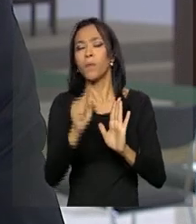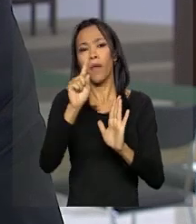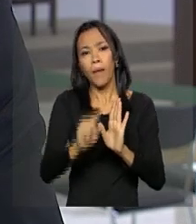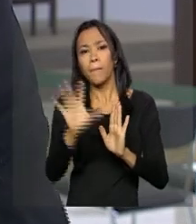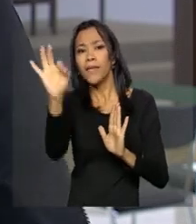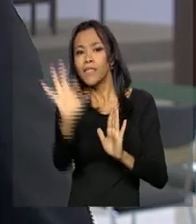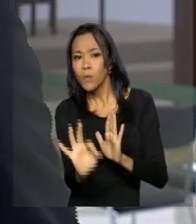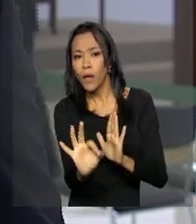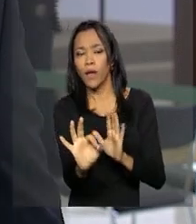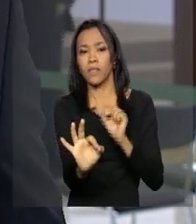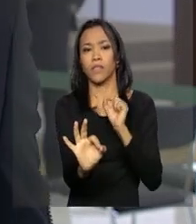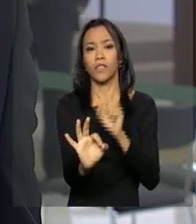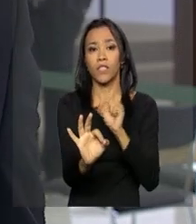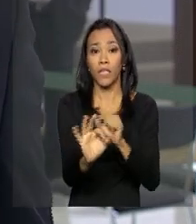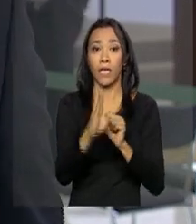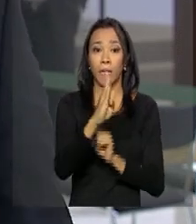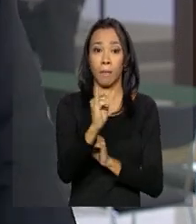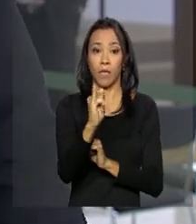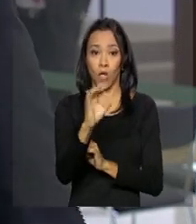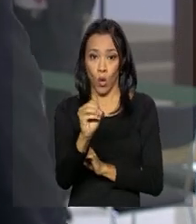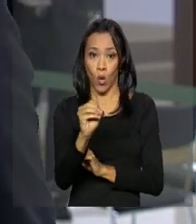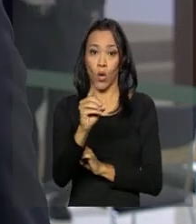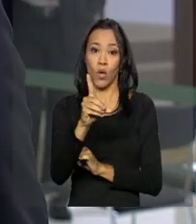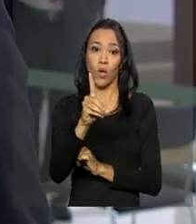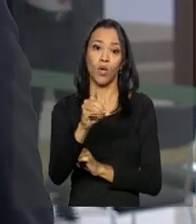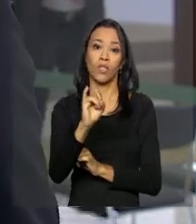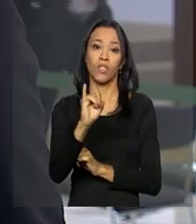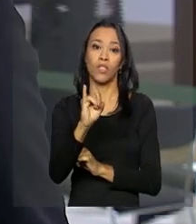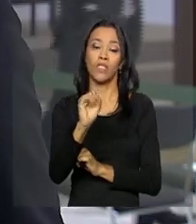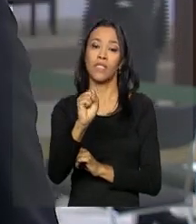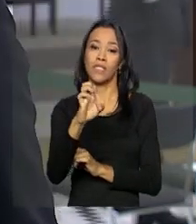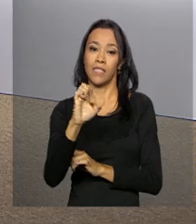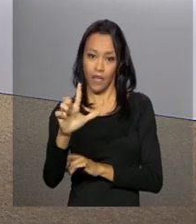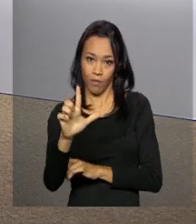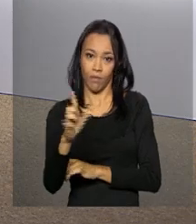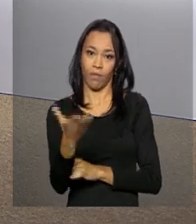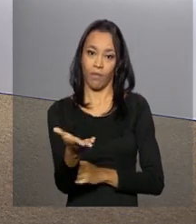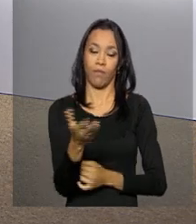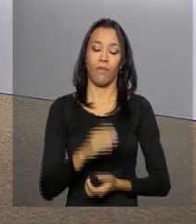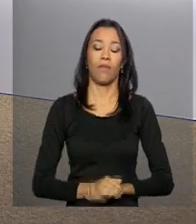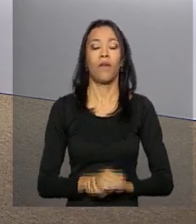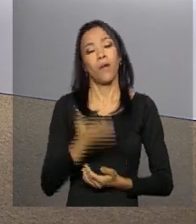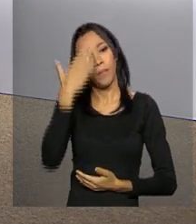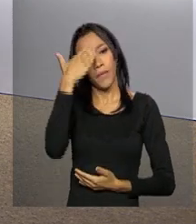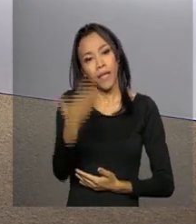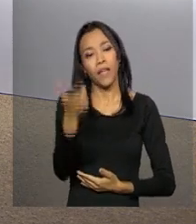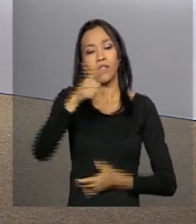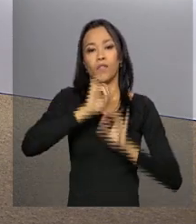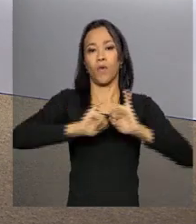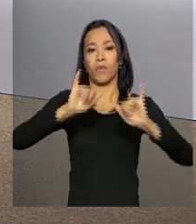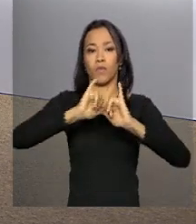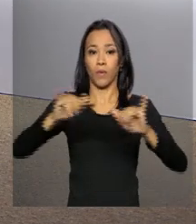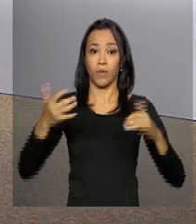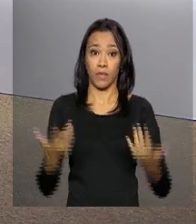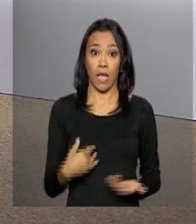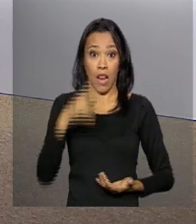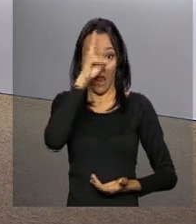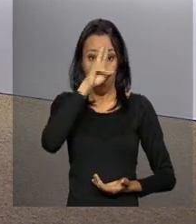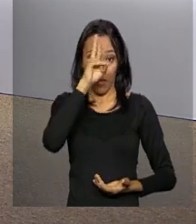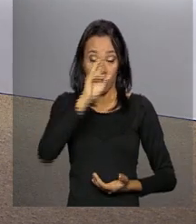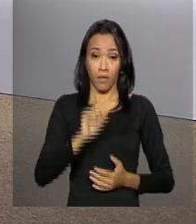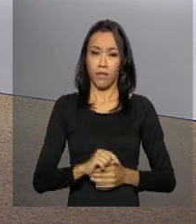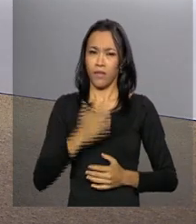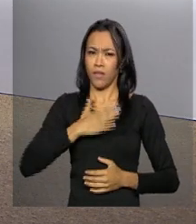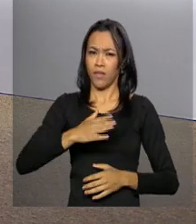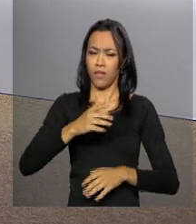percentuais de adição de biodiesel no óleo diesel. Daniele. Obrigada, Leandro, pelas suas informações ao vivo. Lembrando que